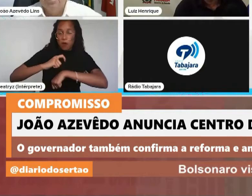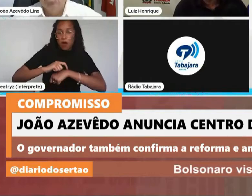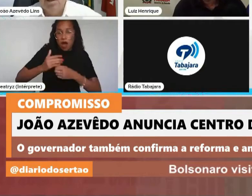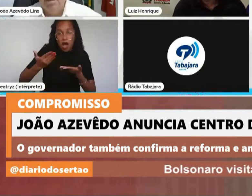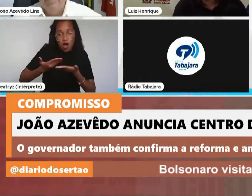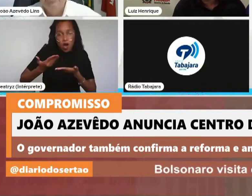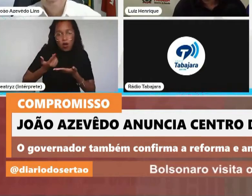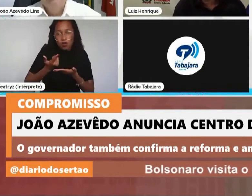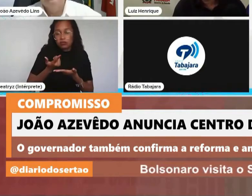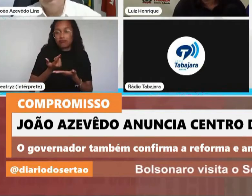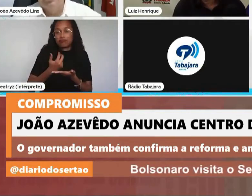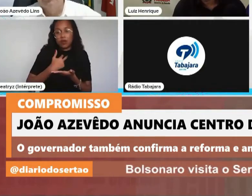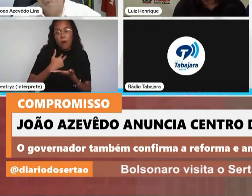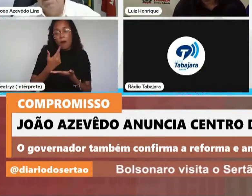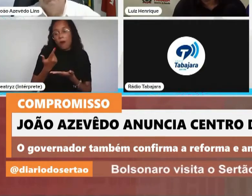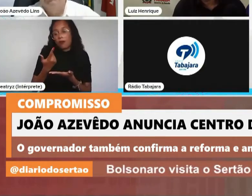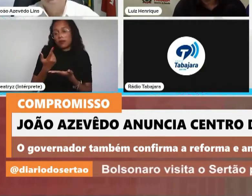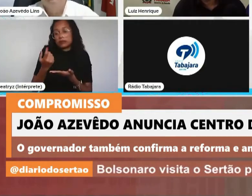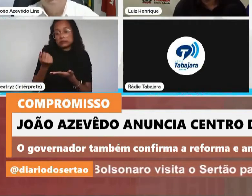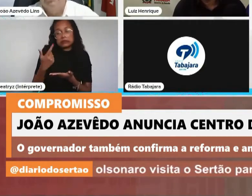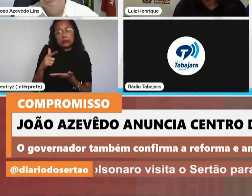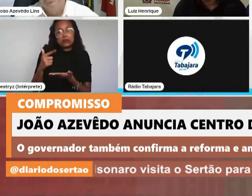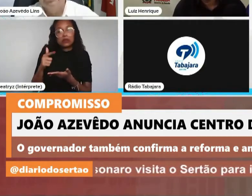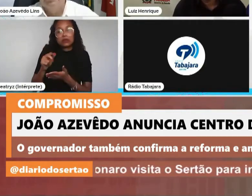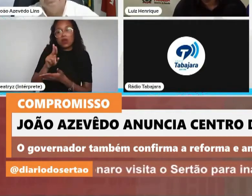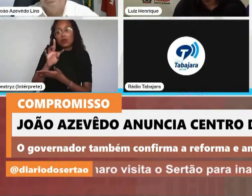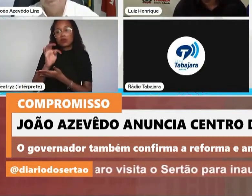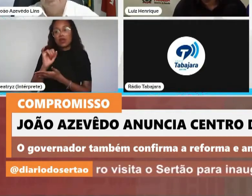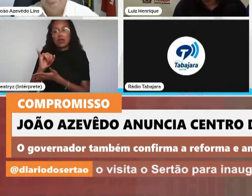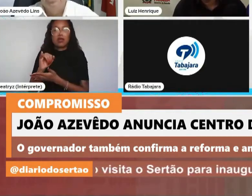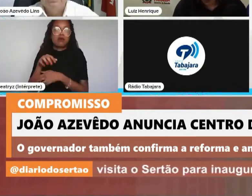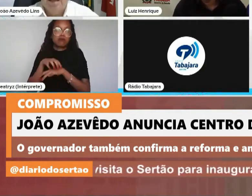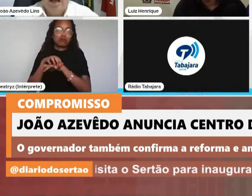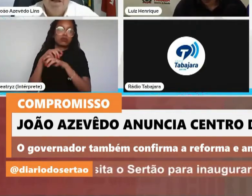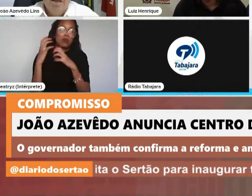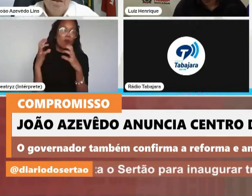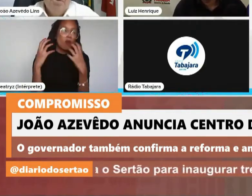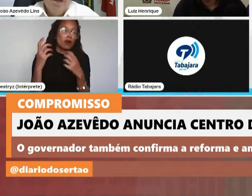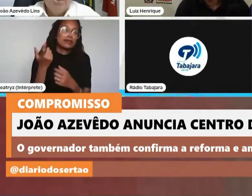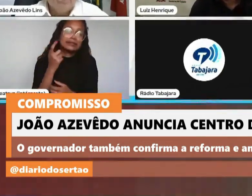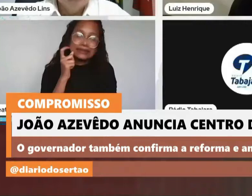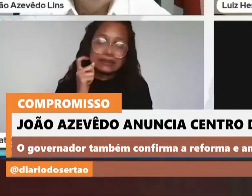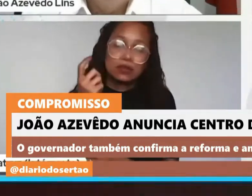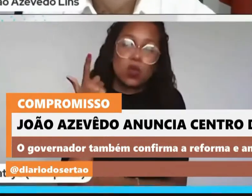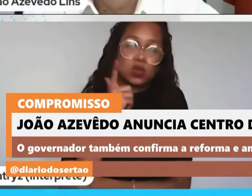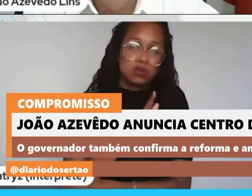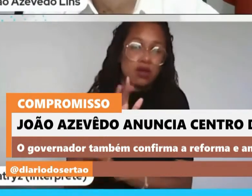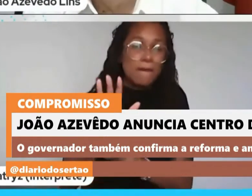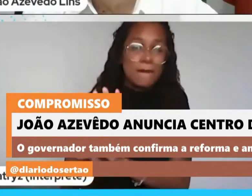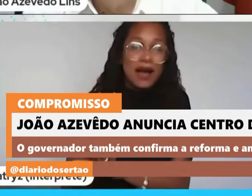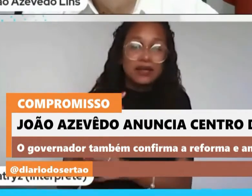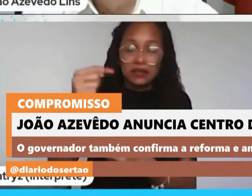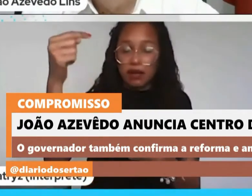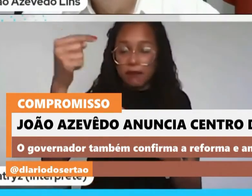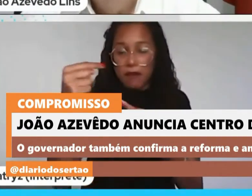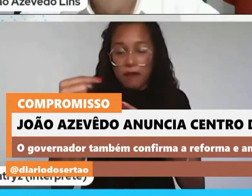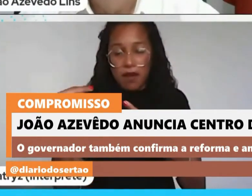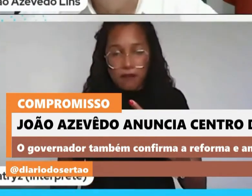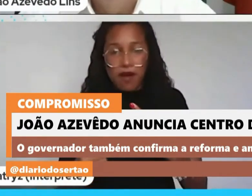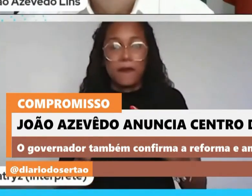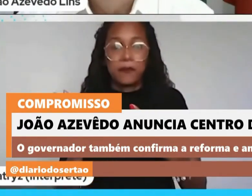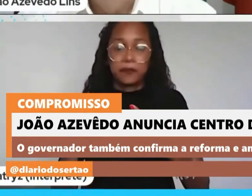dessa UTI, mas estamos tomando providências para tentar viabilizar. Mas dessas três pautas,